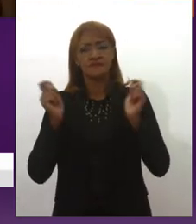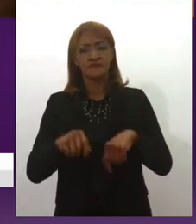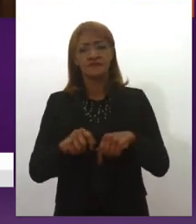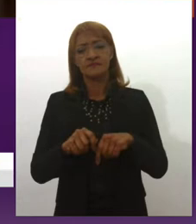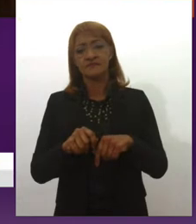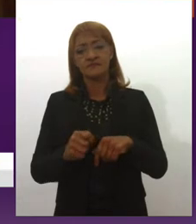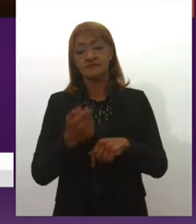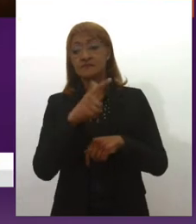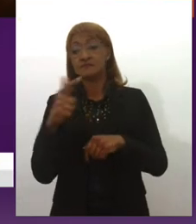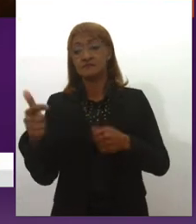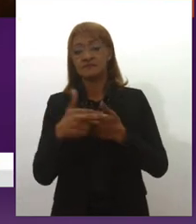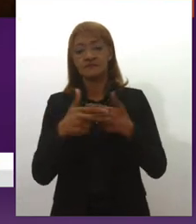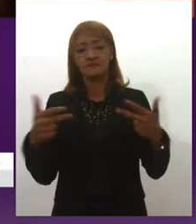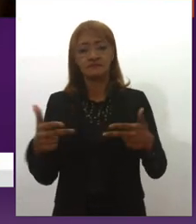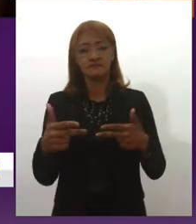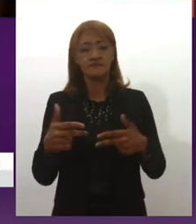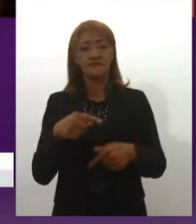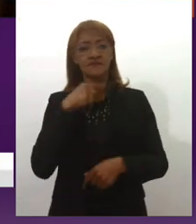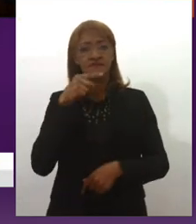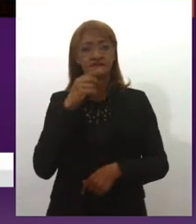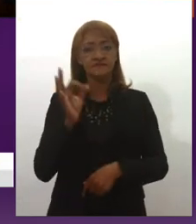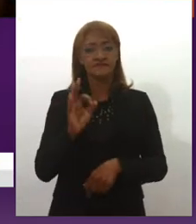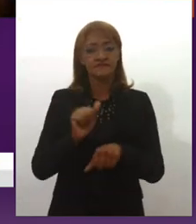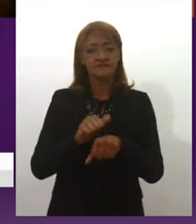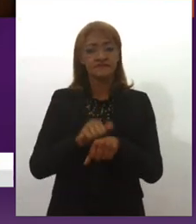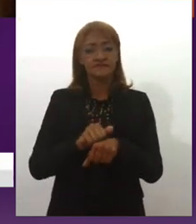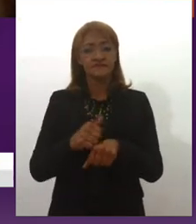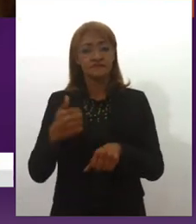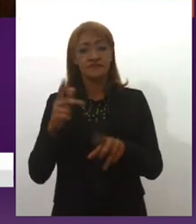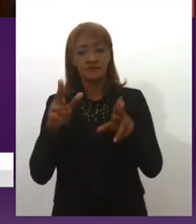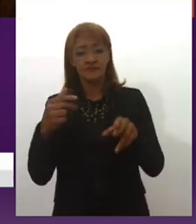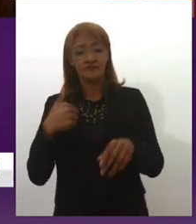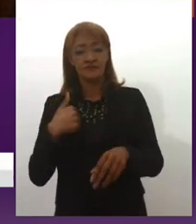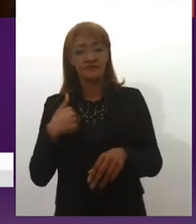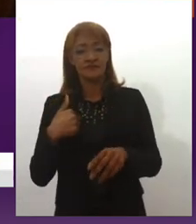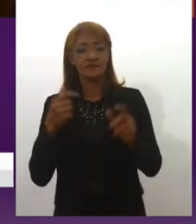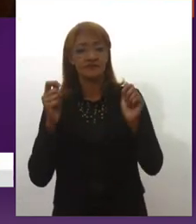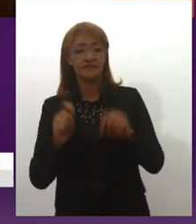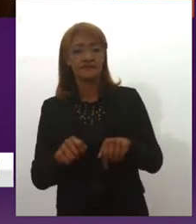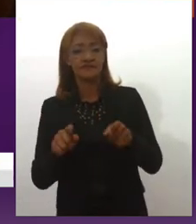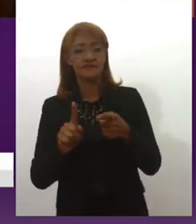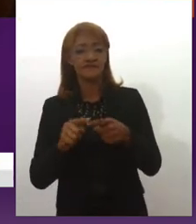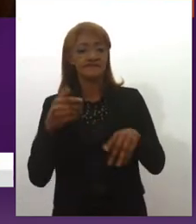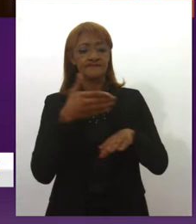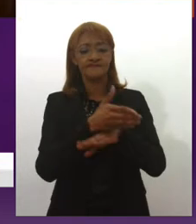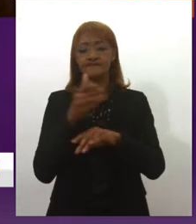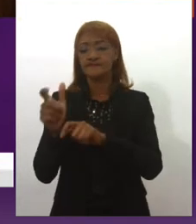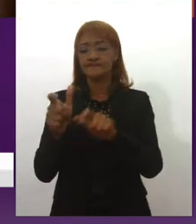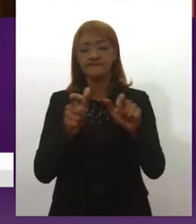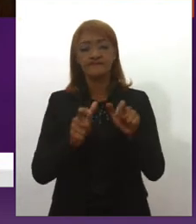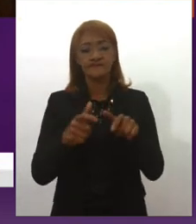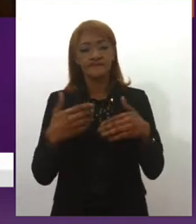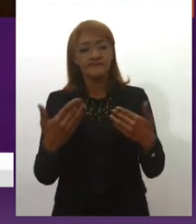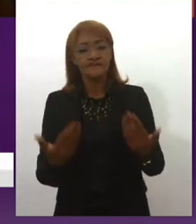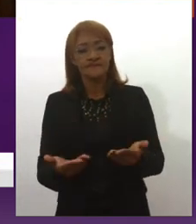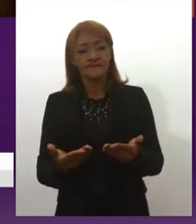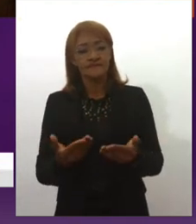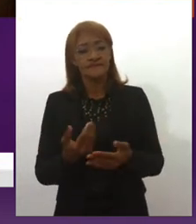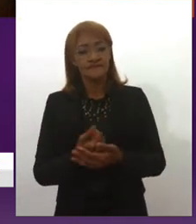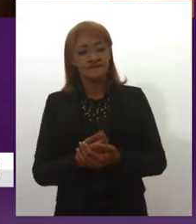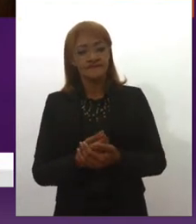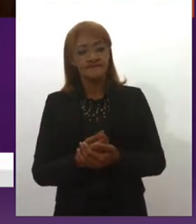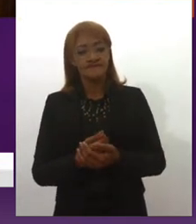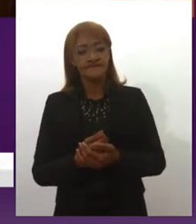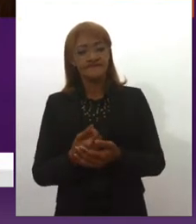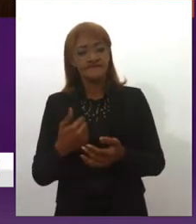pessoas que não têm condição financeira como eu não tive para entrar lá, possam estar nesses lugares, né. Então, assim, se essa forma que